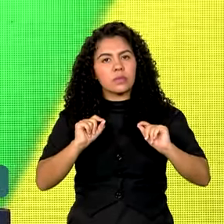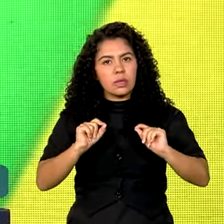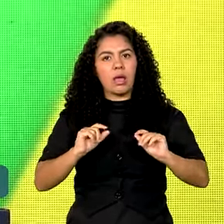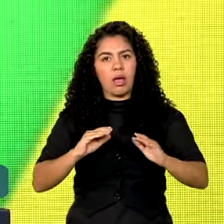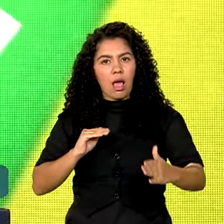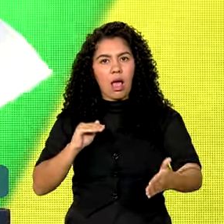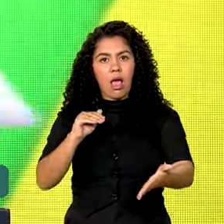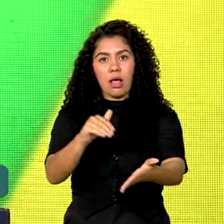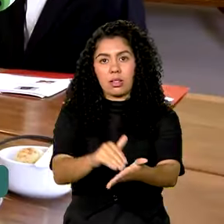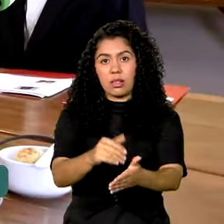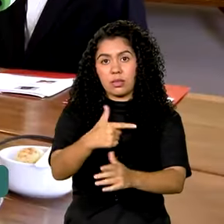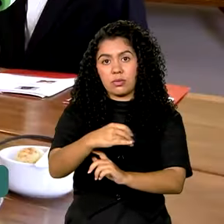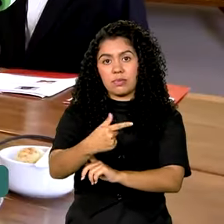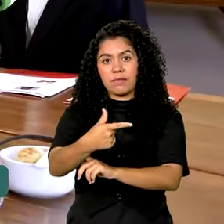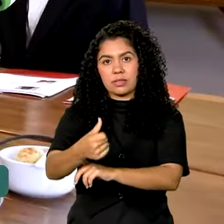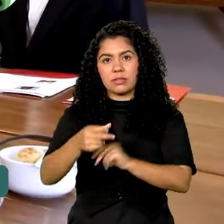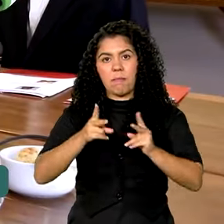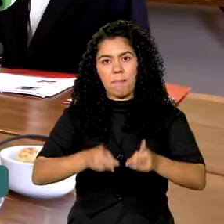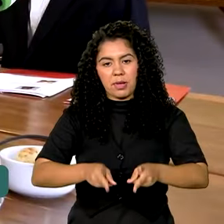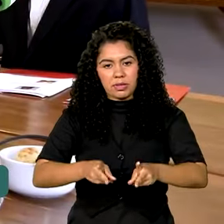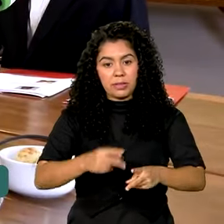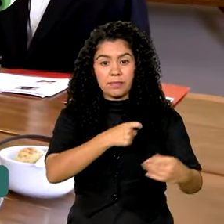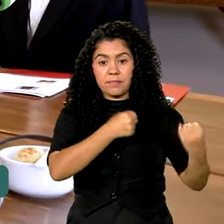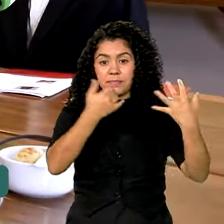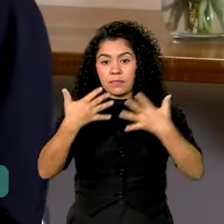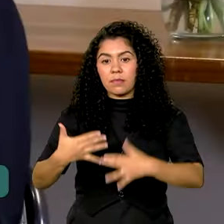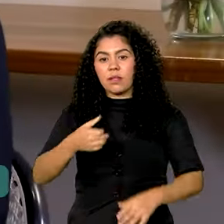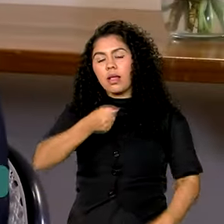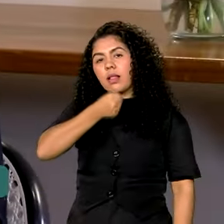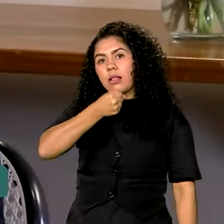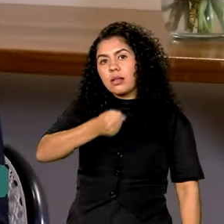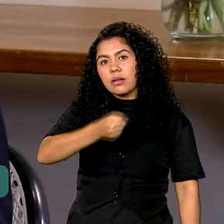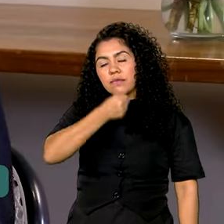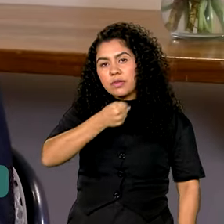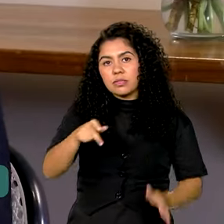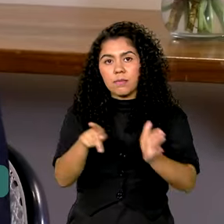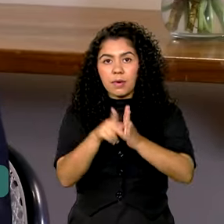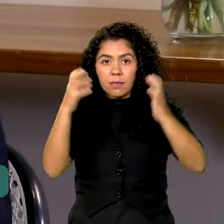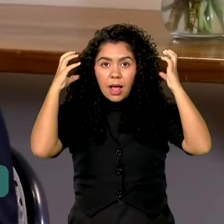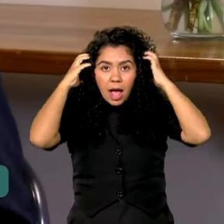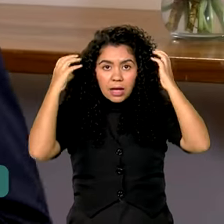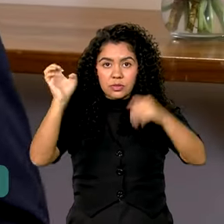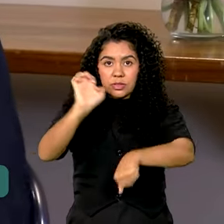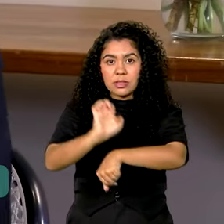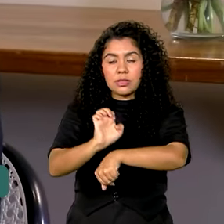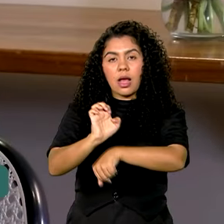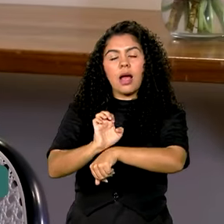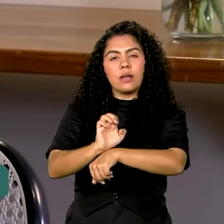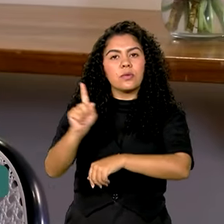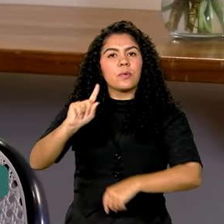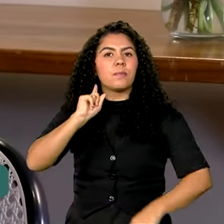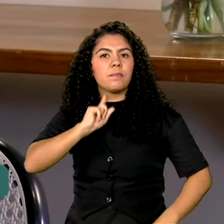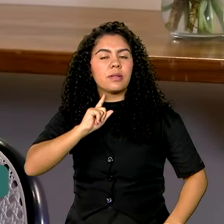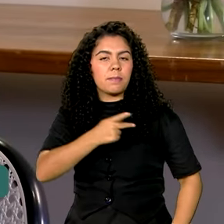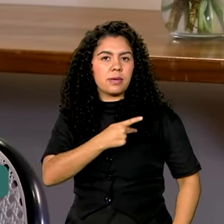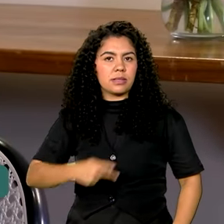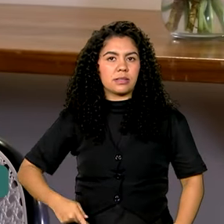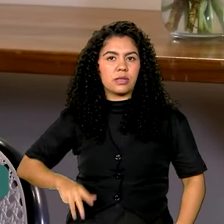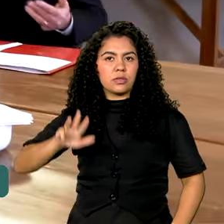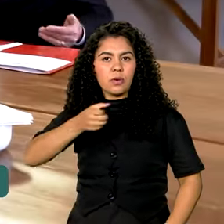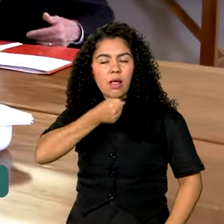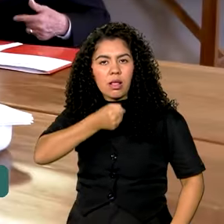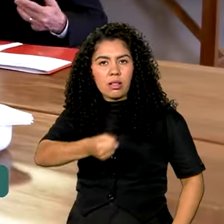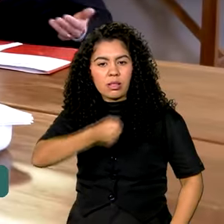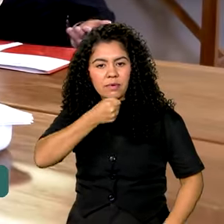2026. Em entrevista a uma rádio mineira, o presidente Lula destacou que os investimentos em obras como a do novo